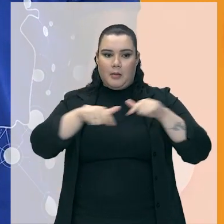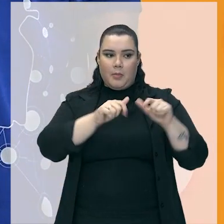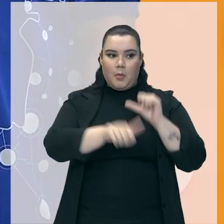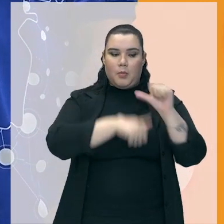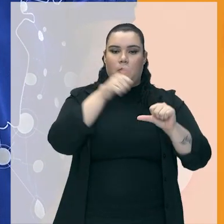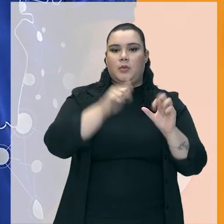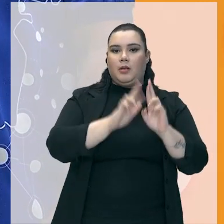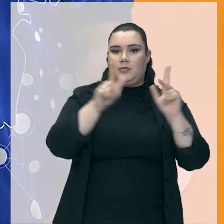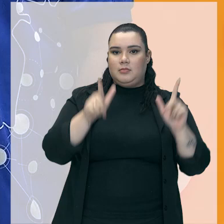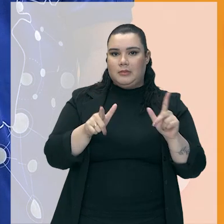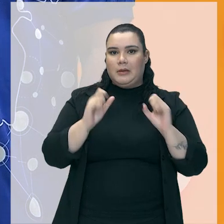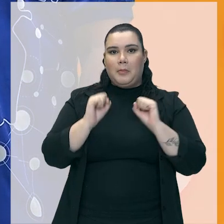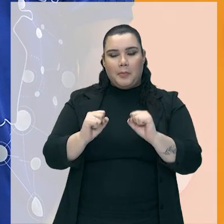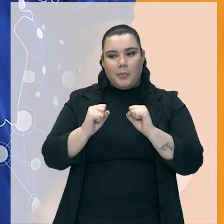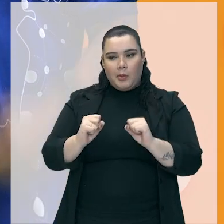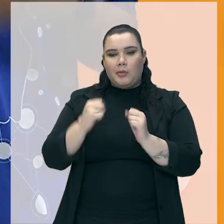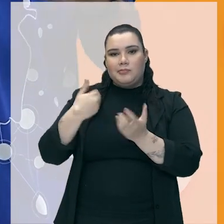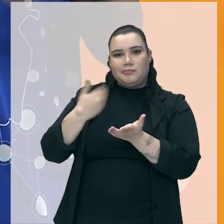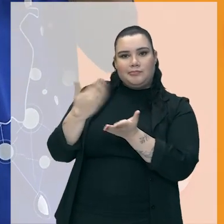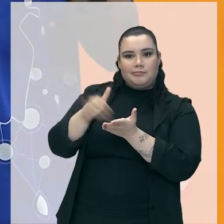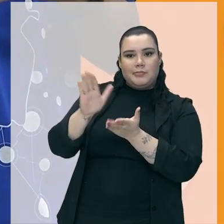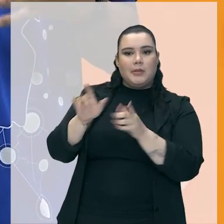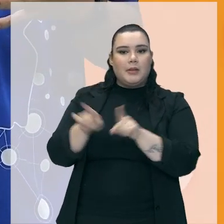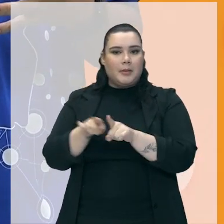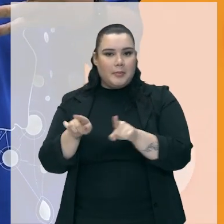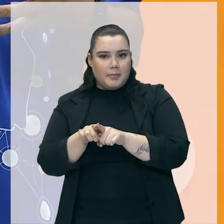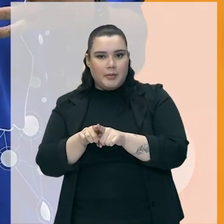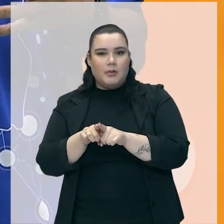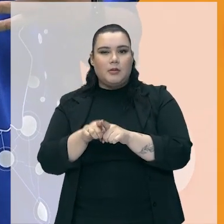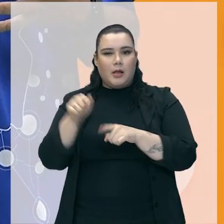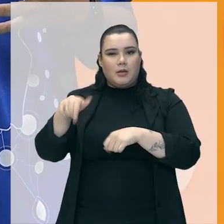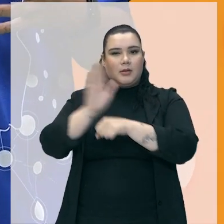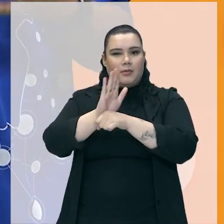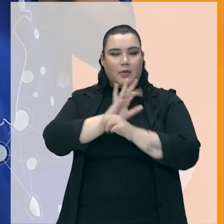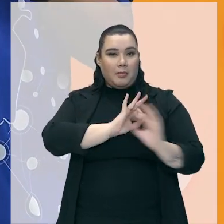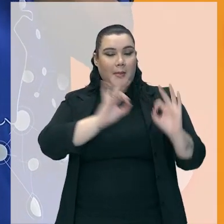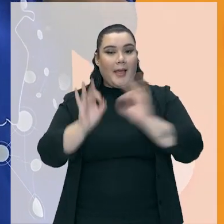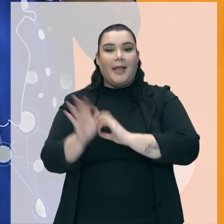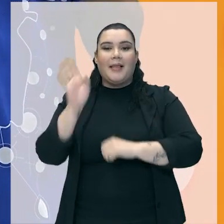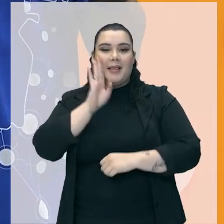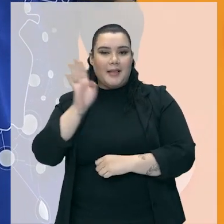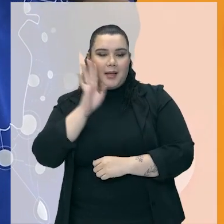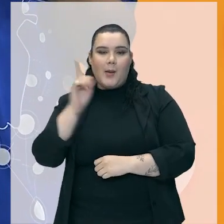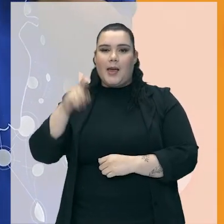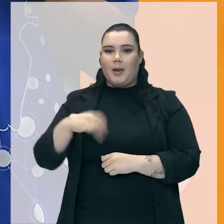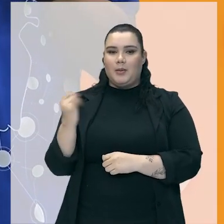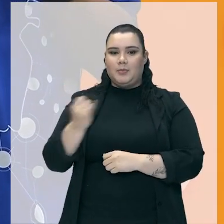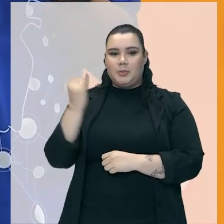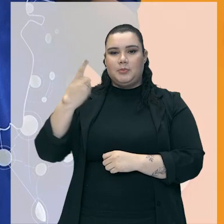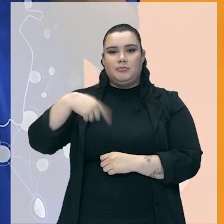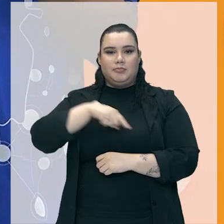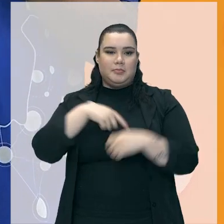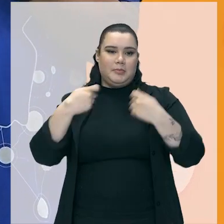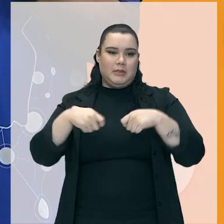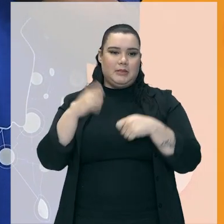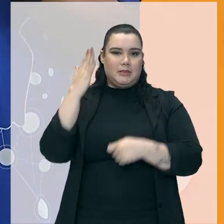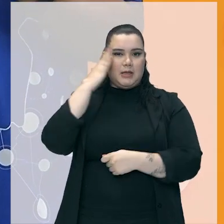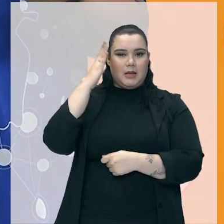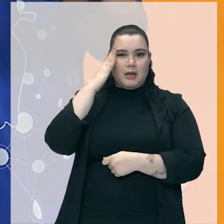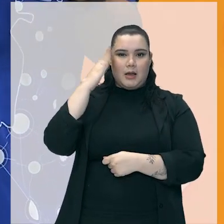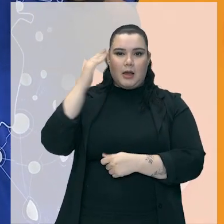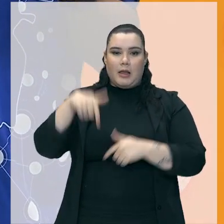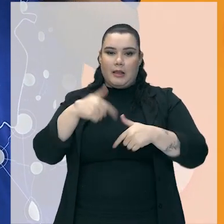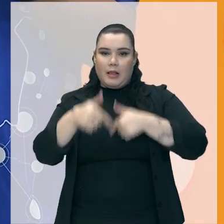e também correndo o risco de ser demitido. Tem outras coisas também nesse filme, que é muito legal, mas é importante a gente ver o quanto que o